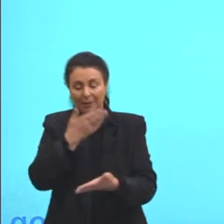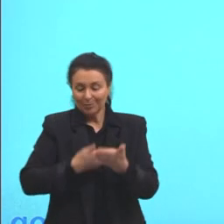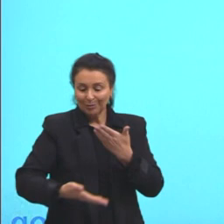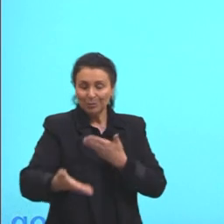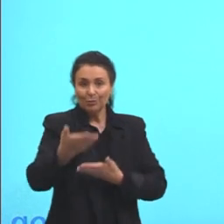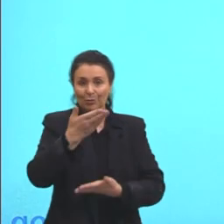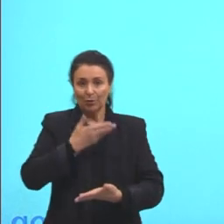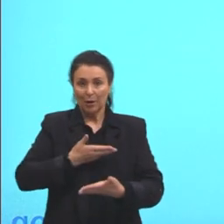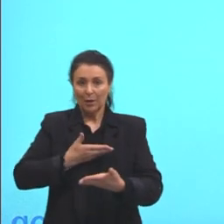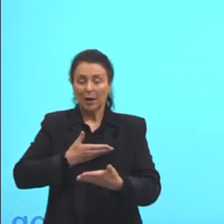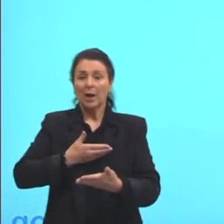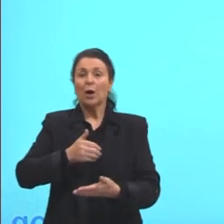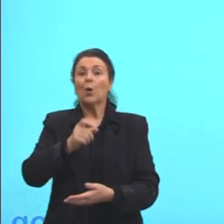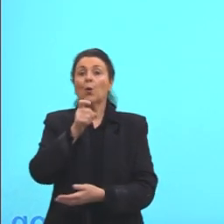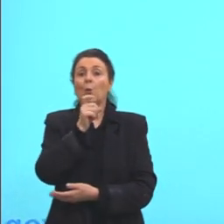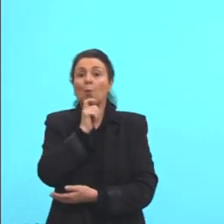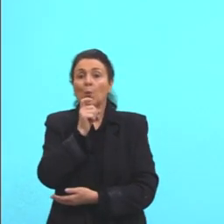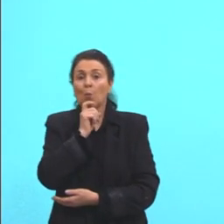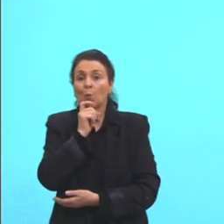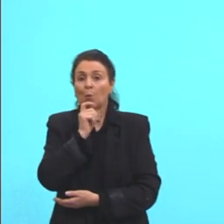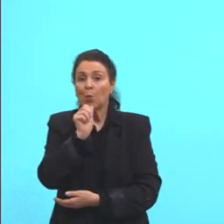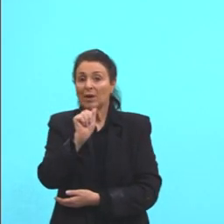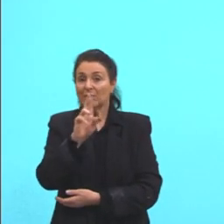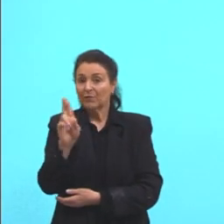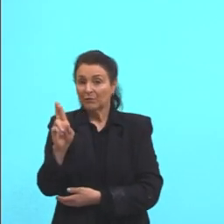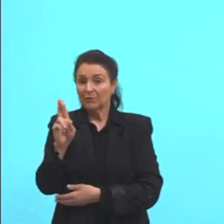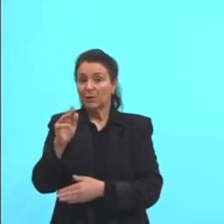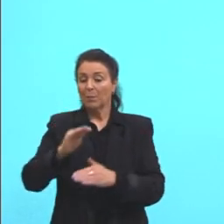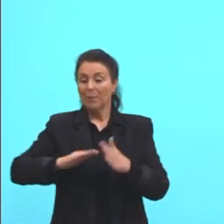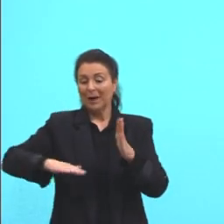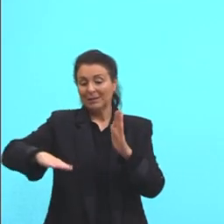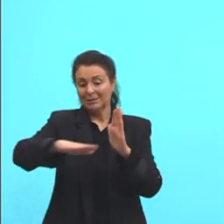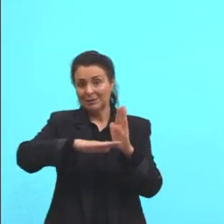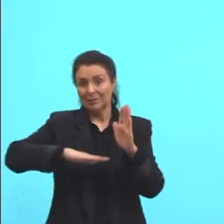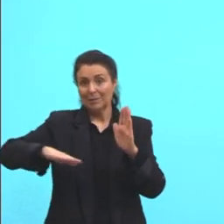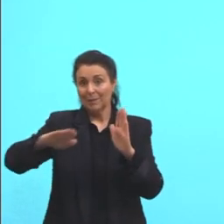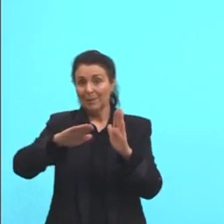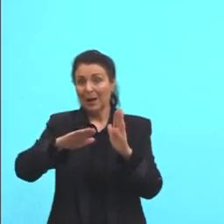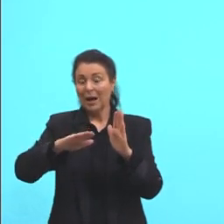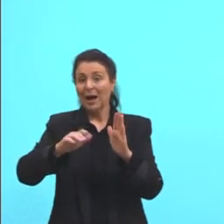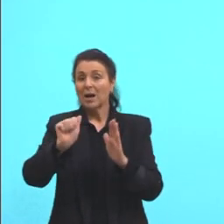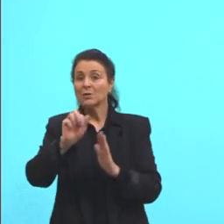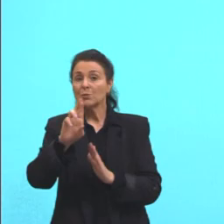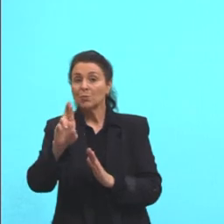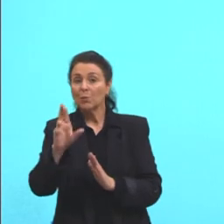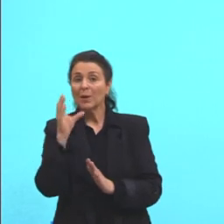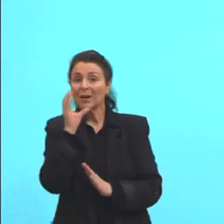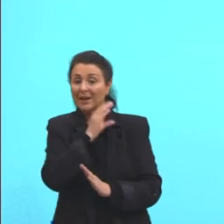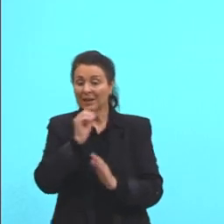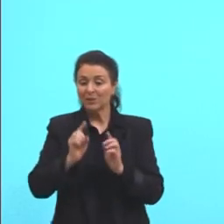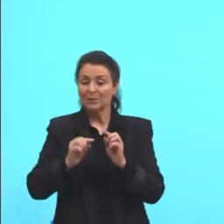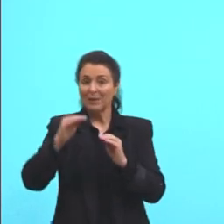sempre vai ter o ar frio mais embaixo e o ar quente em cima. Então, por isso que o balão sobe.